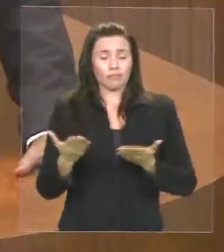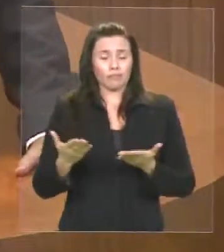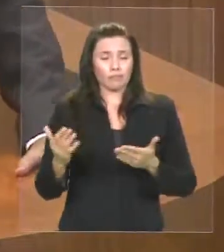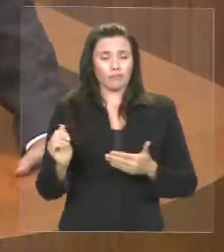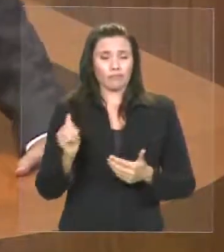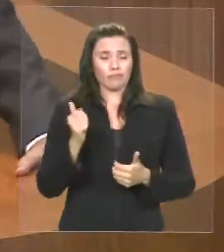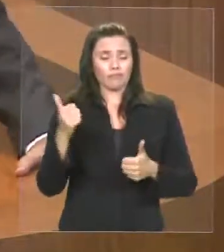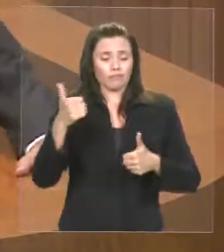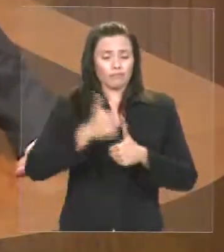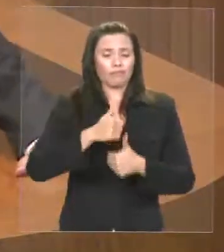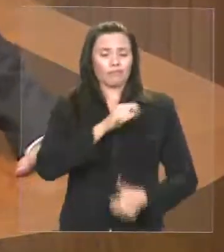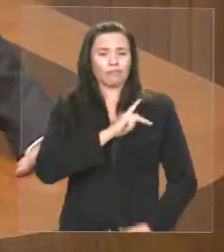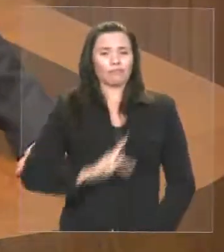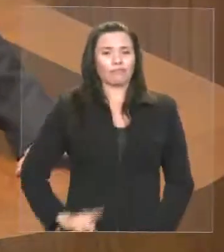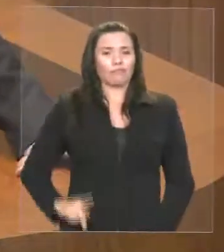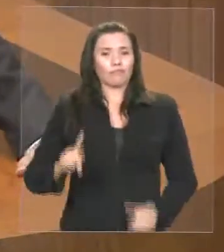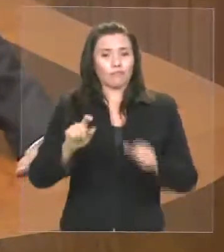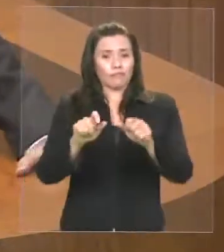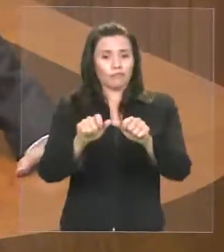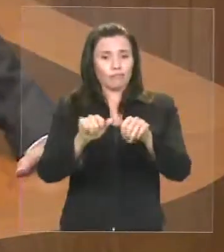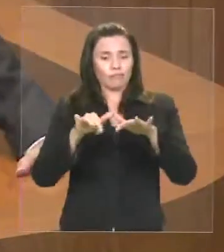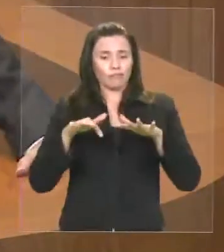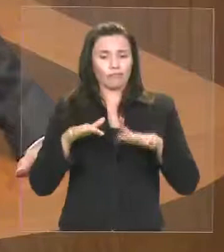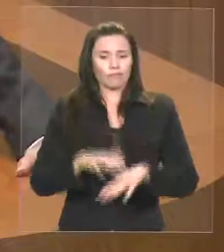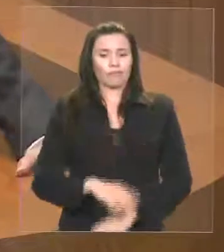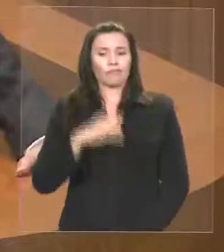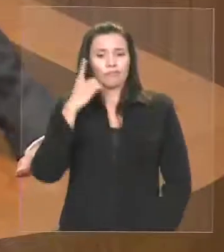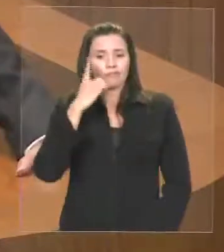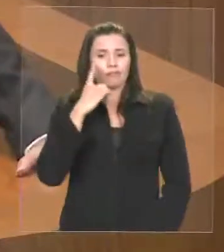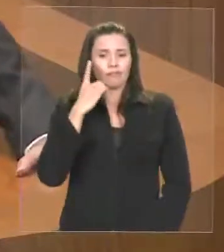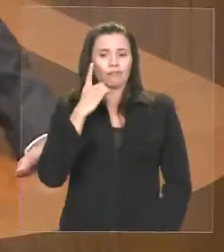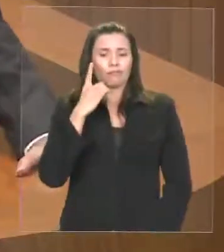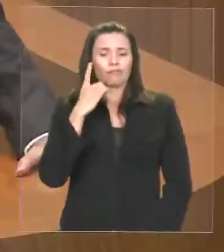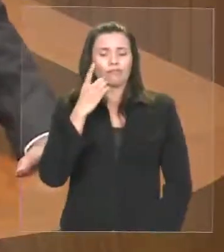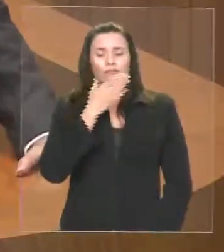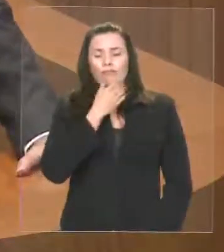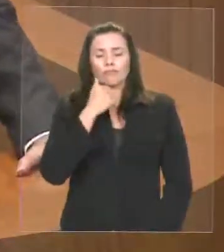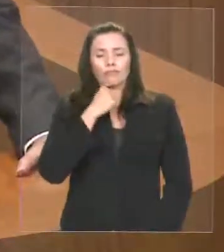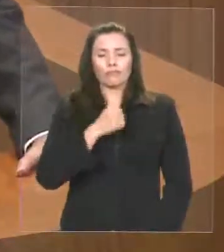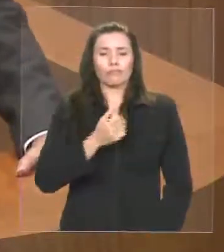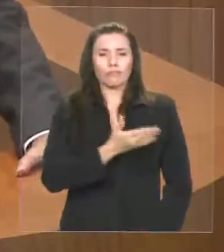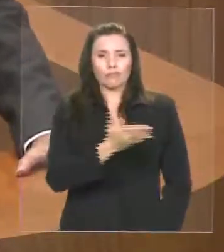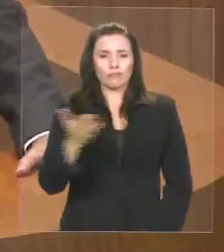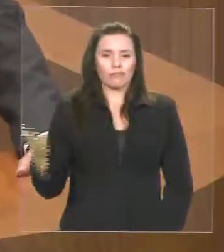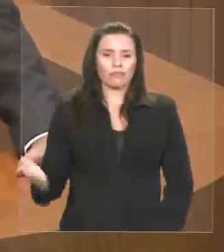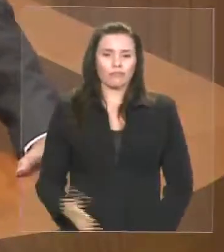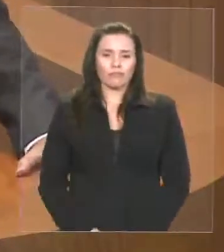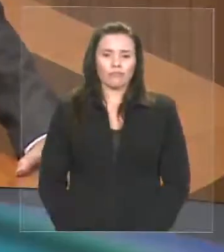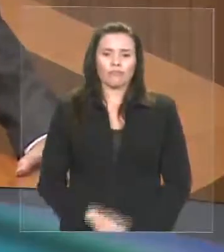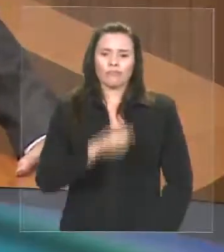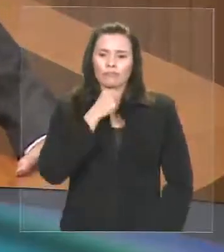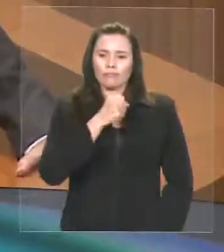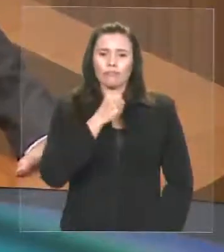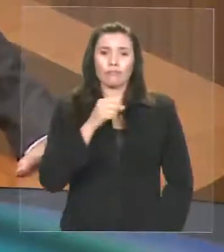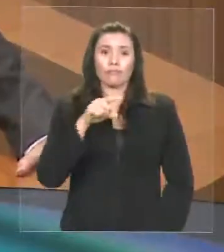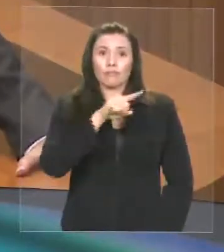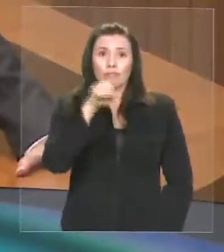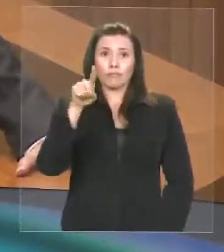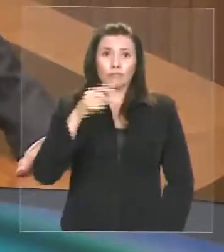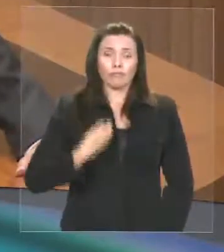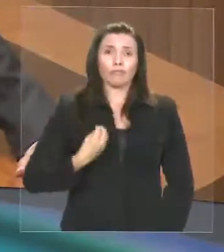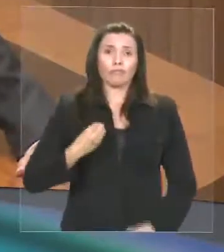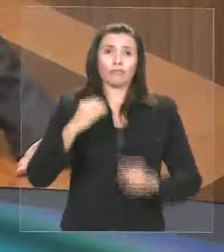deputados que estão na mesa, senhores deputados, senhoras deputadas, jornalistas, aqueles que estão na galeria,